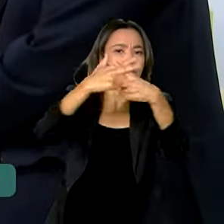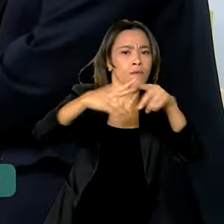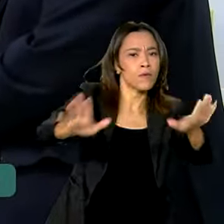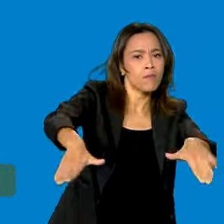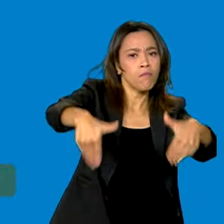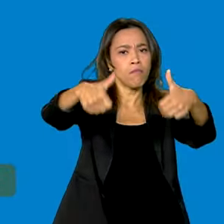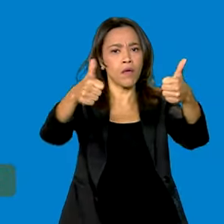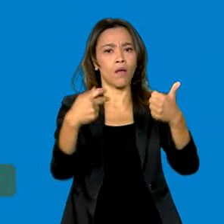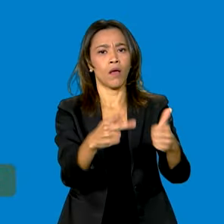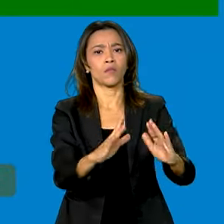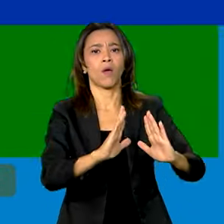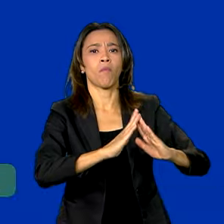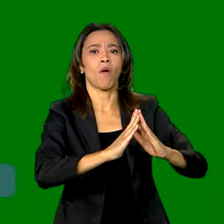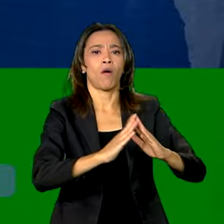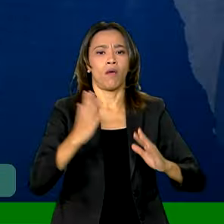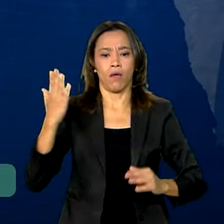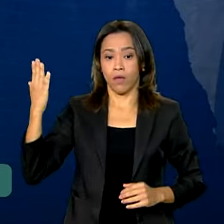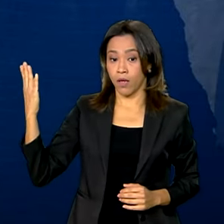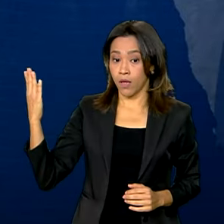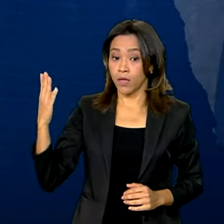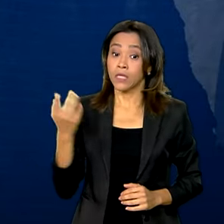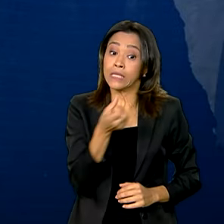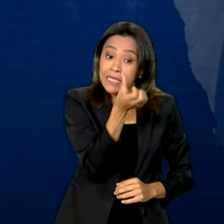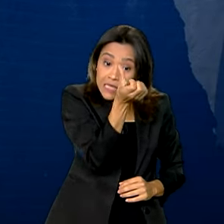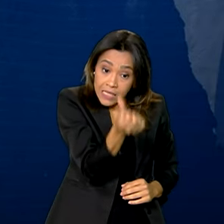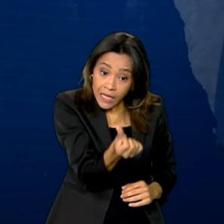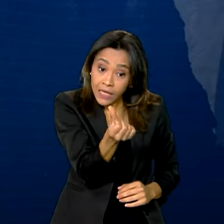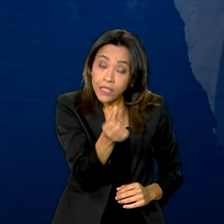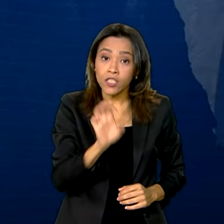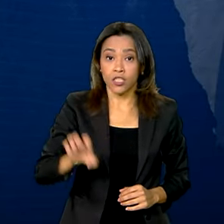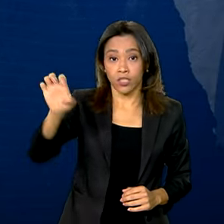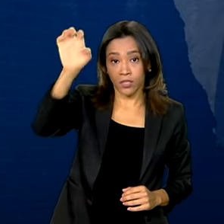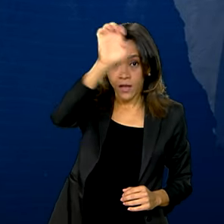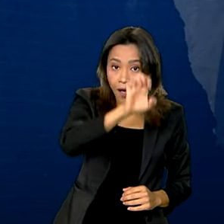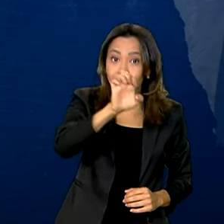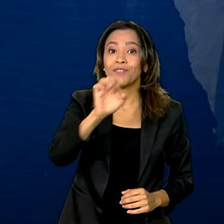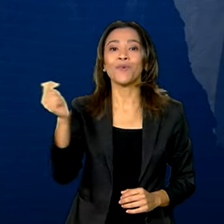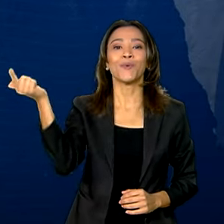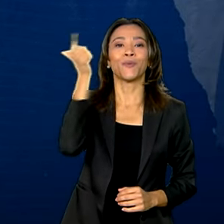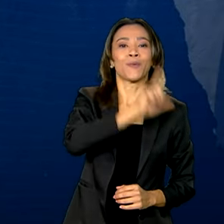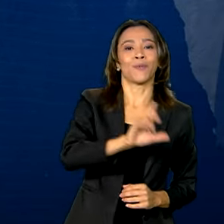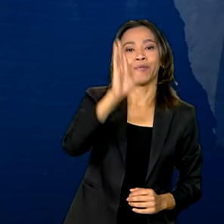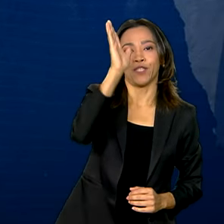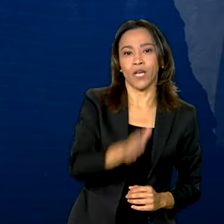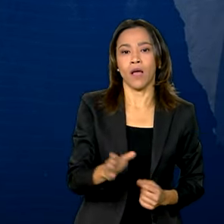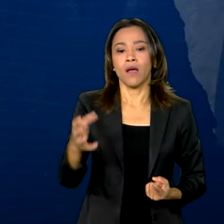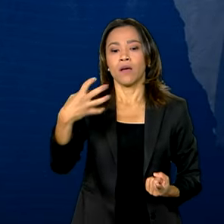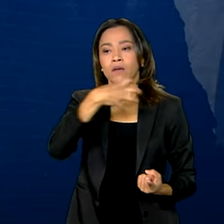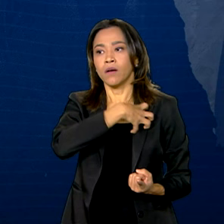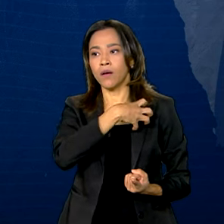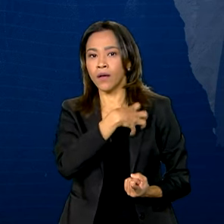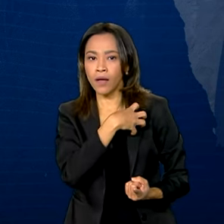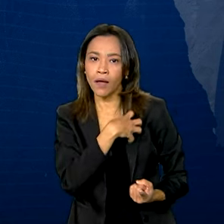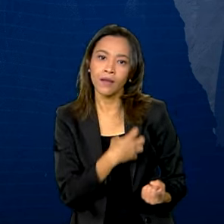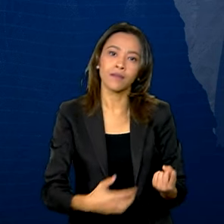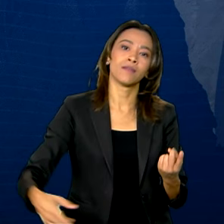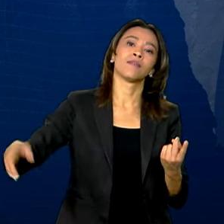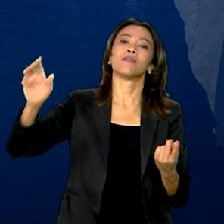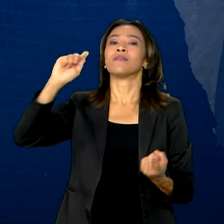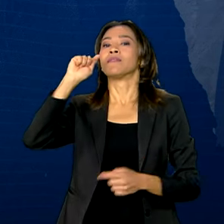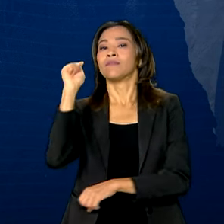habitações. Moradores de seis estados brasileiros serão beneficiados. Bahia, Mato Grosso do Sul,